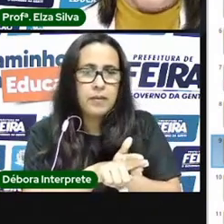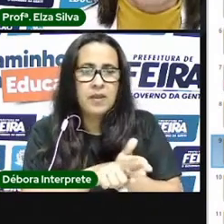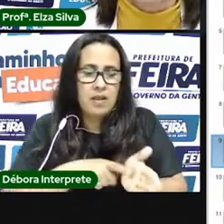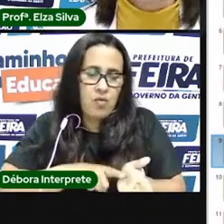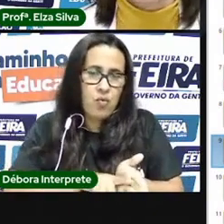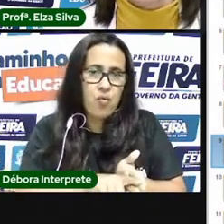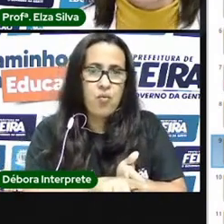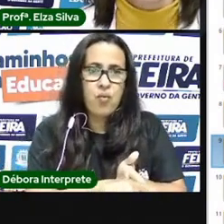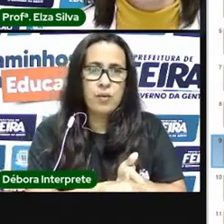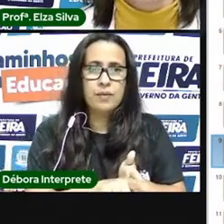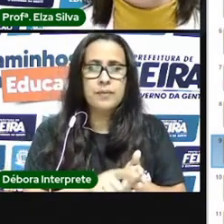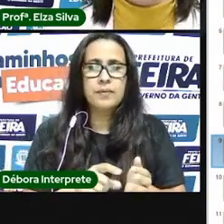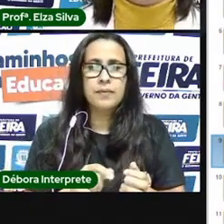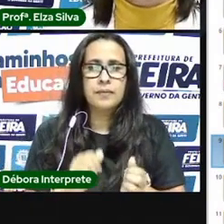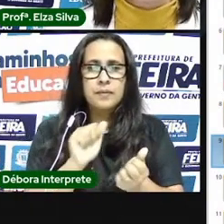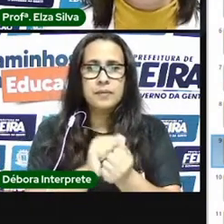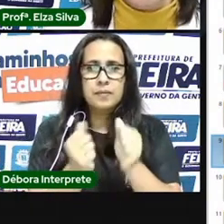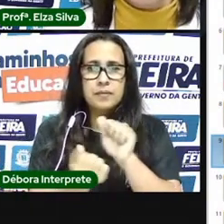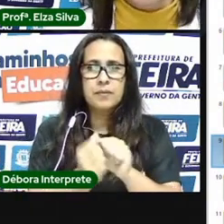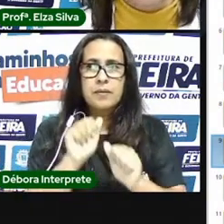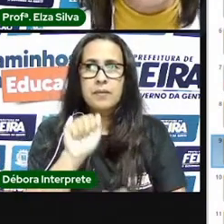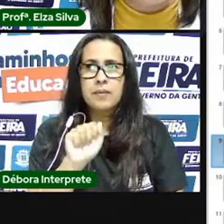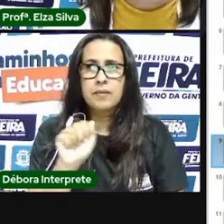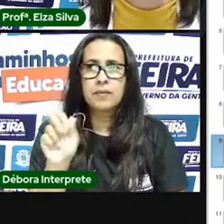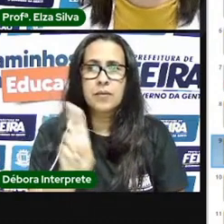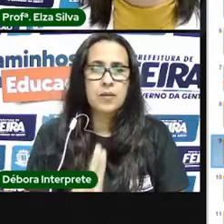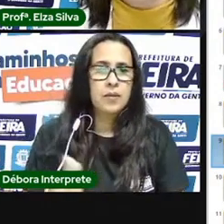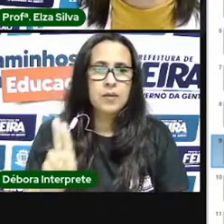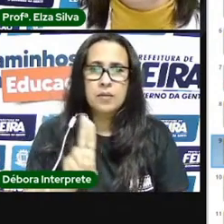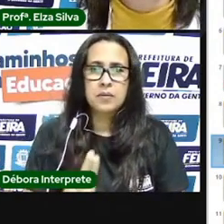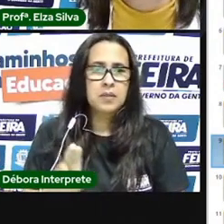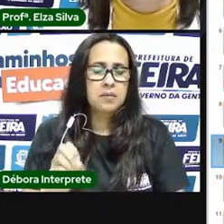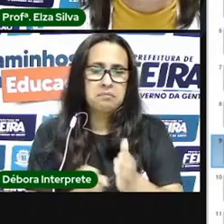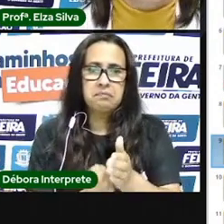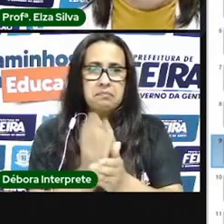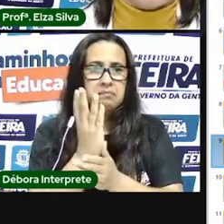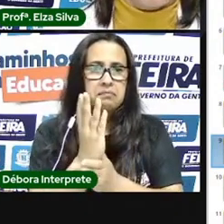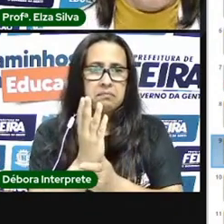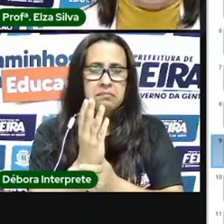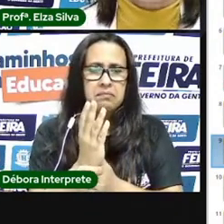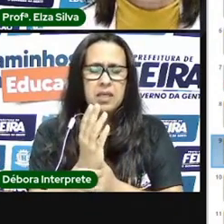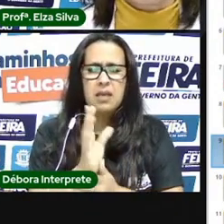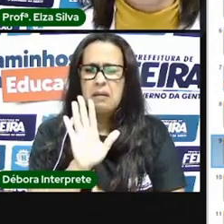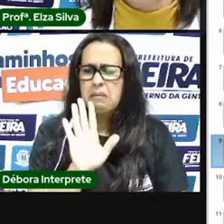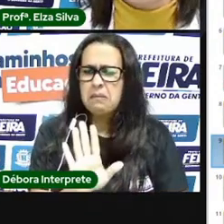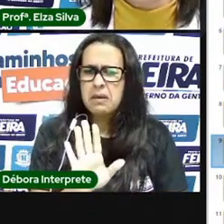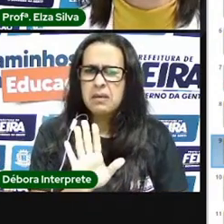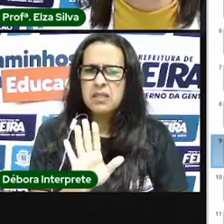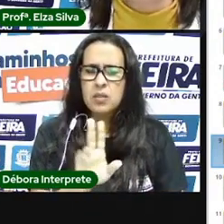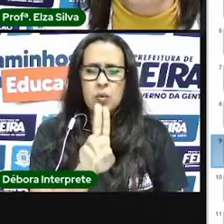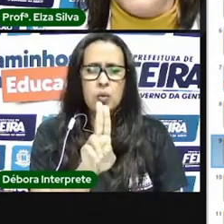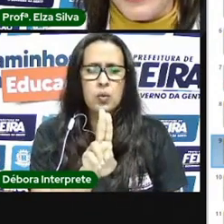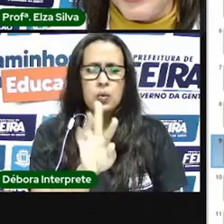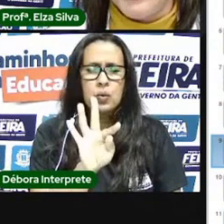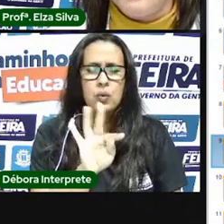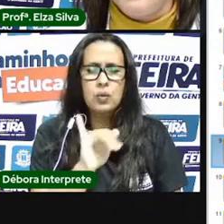ela pode ser utilitária. Simprói, o que significa ser utilitária? Utilitária vem da palavra